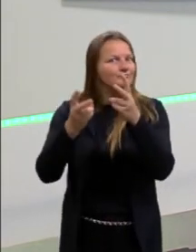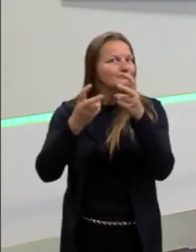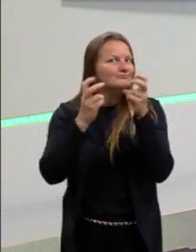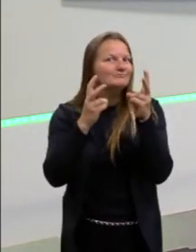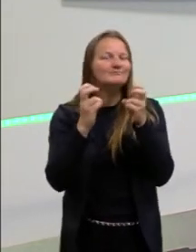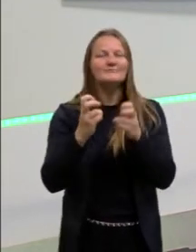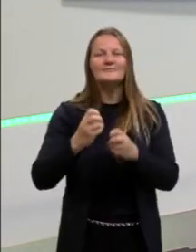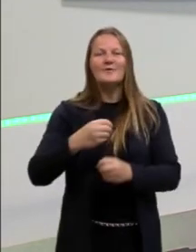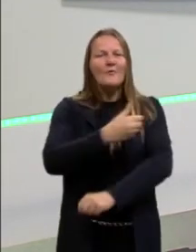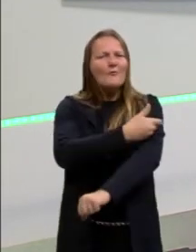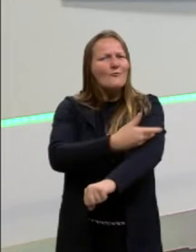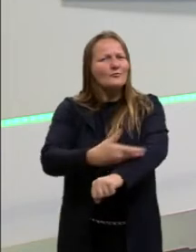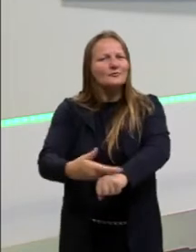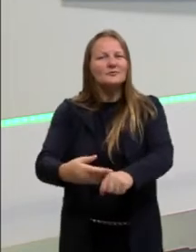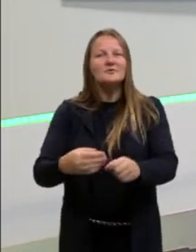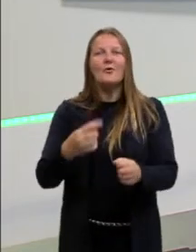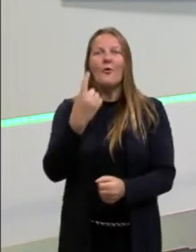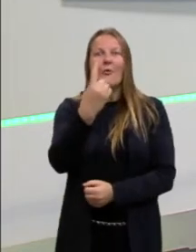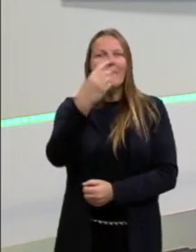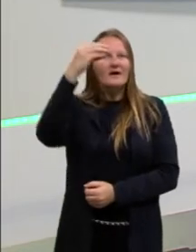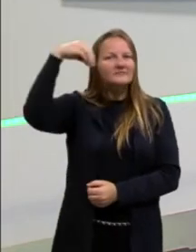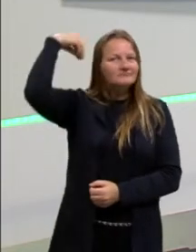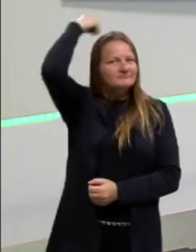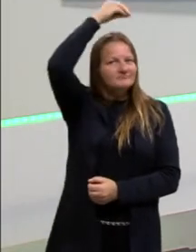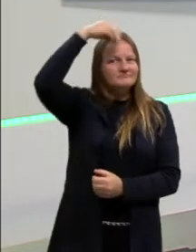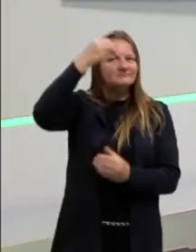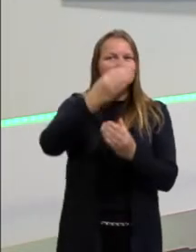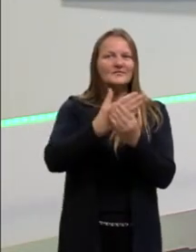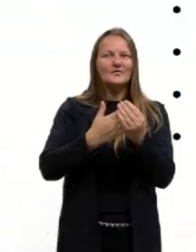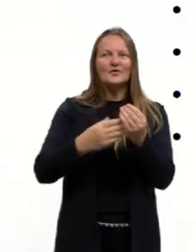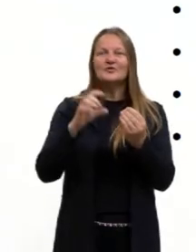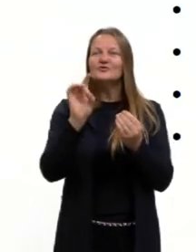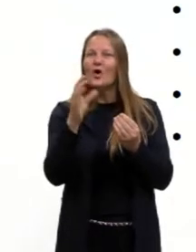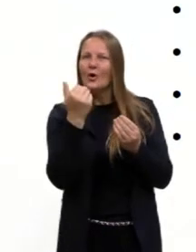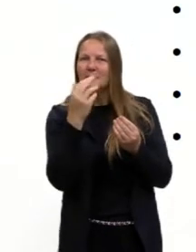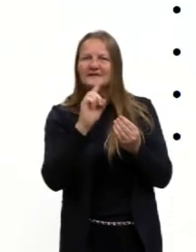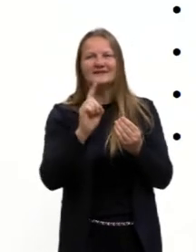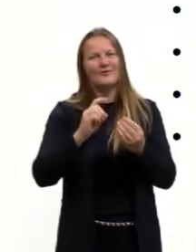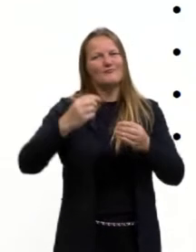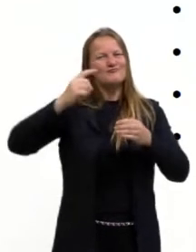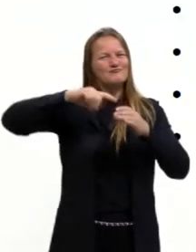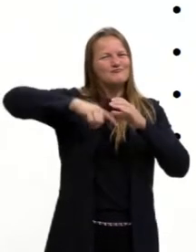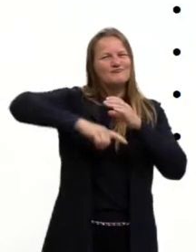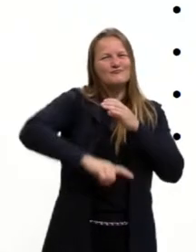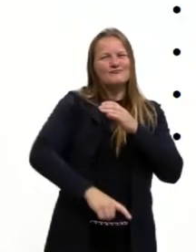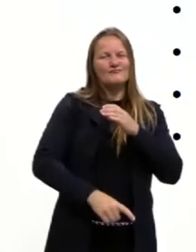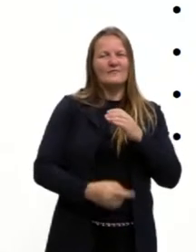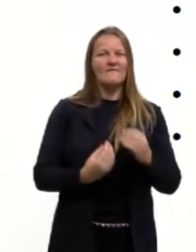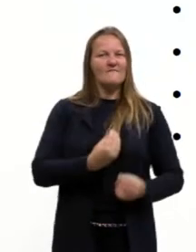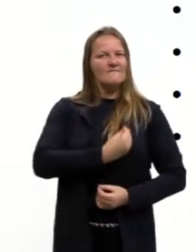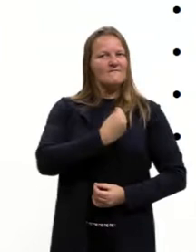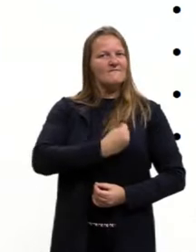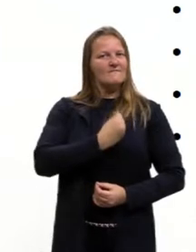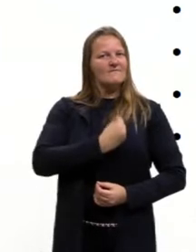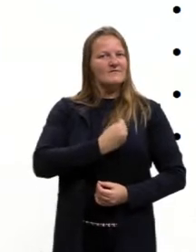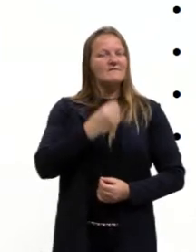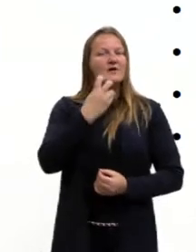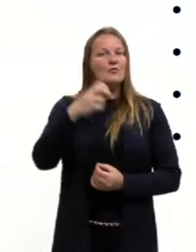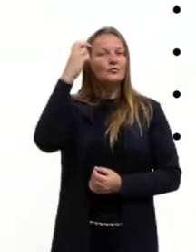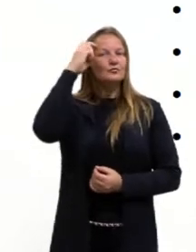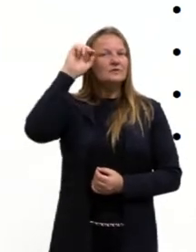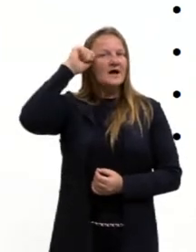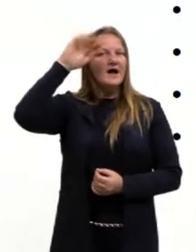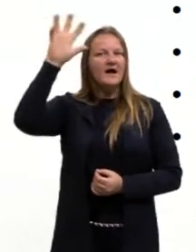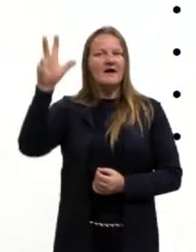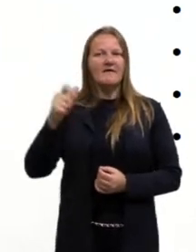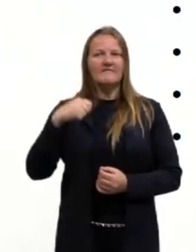dos costumes através de uma comida. Então, não é só uma comida. É uma expressão viva da cultura afro-brasileira.